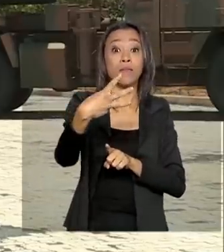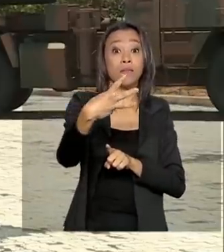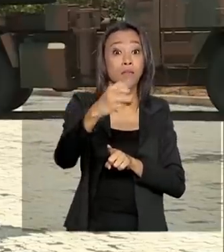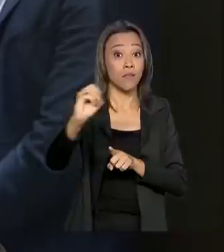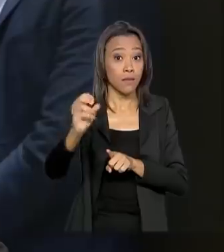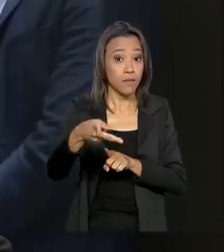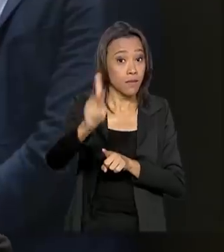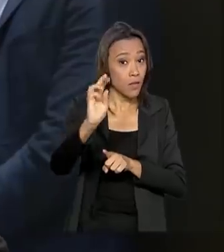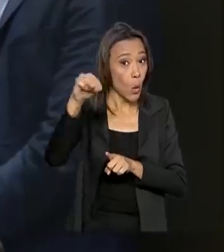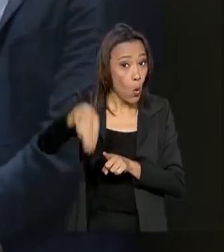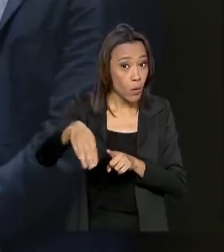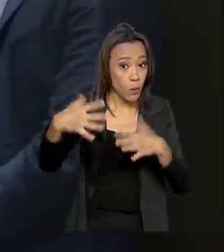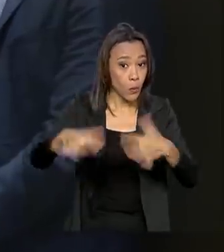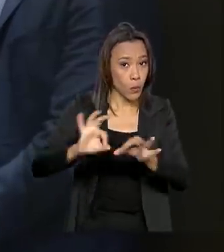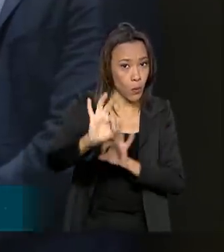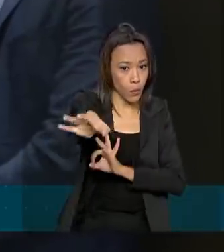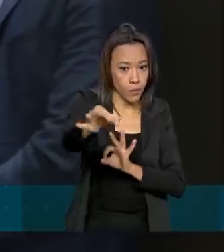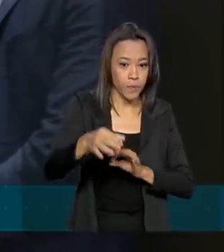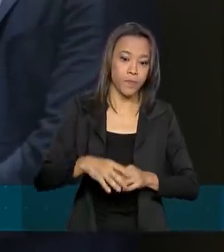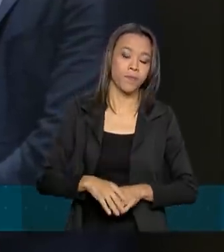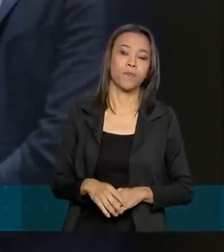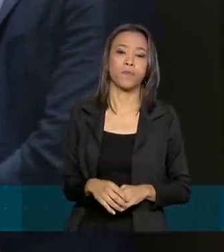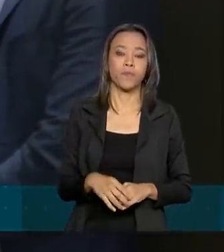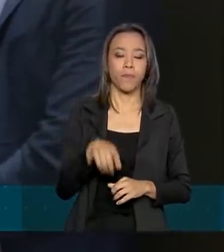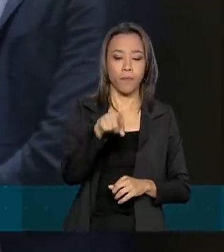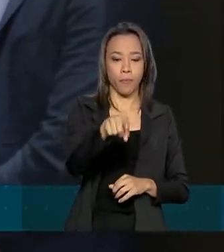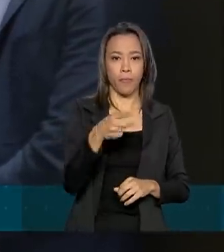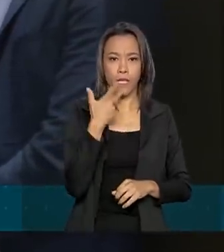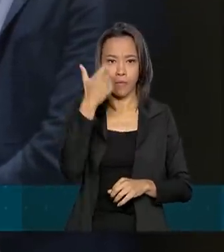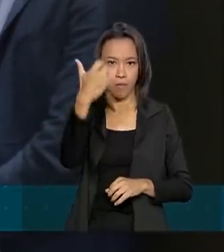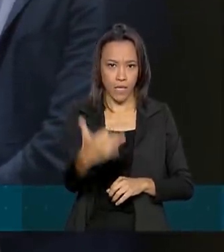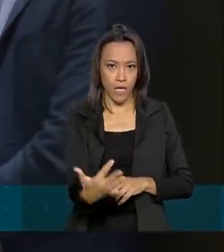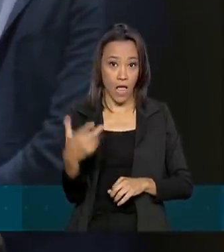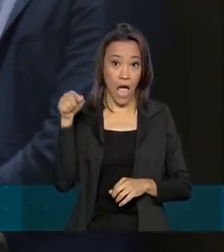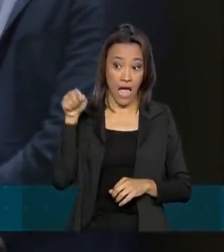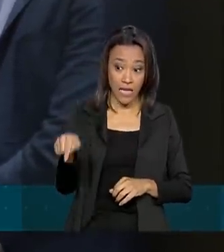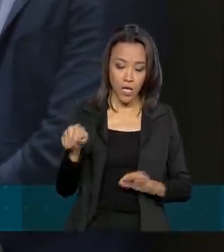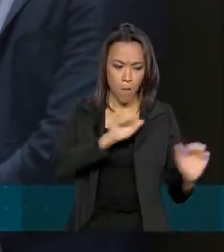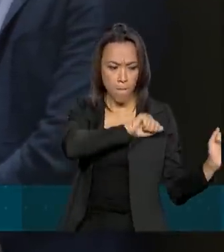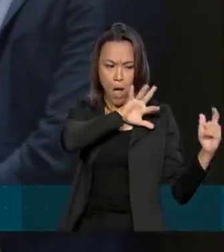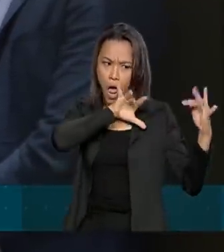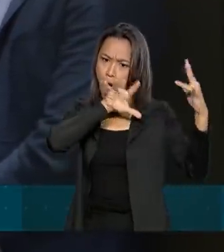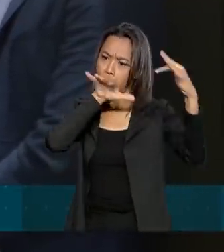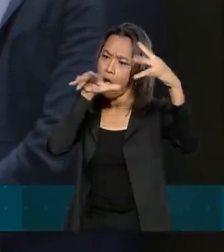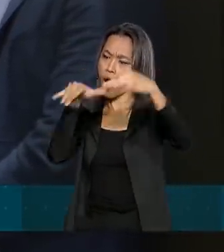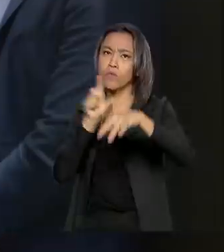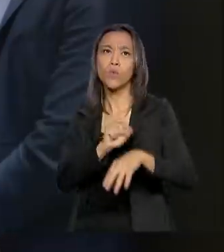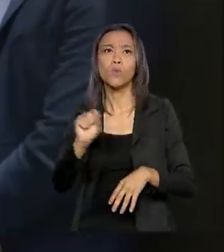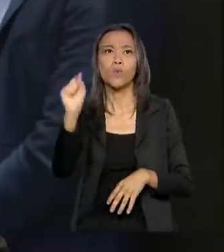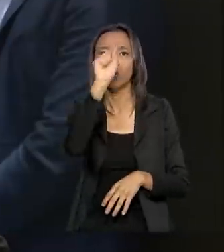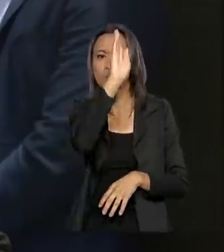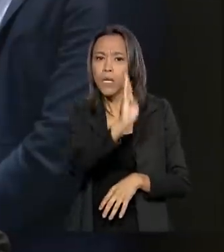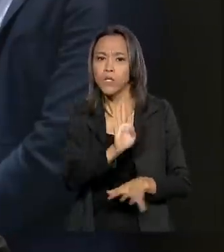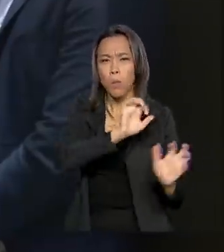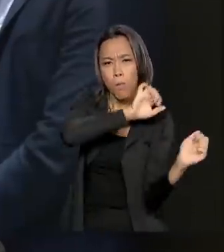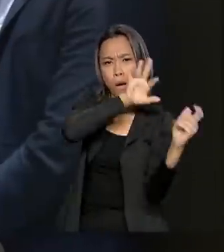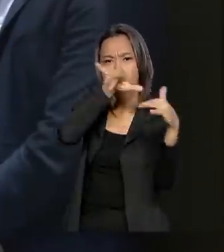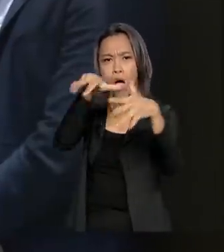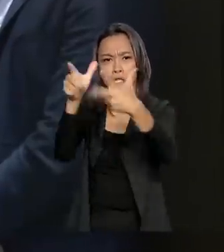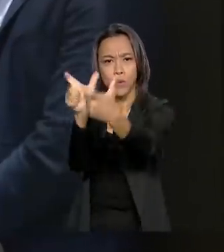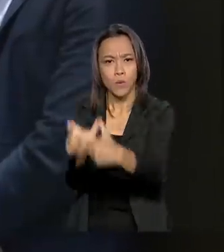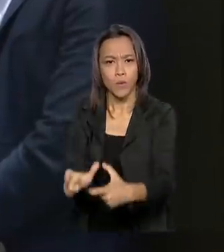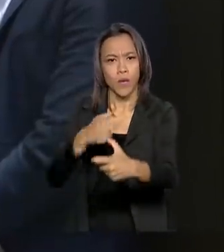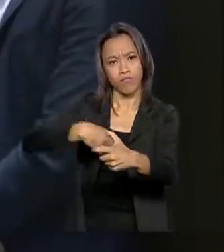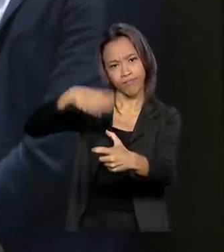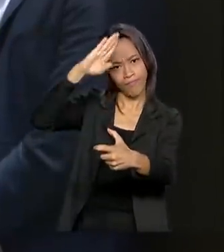distância. Junta-se aqui, tropa que veio dos mais diversos lugares do Brasil para constituir